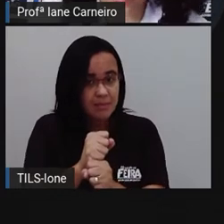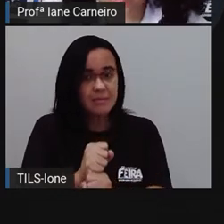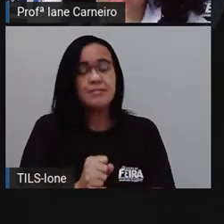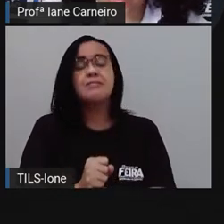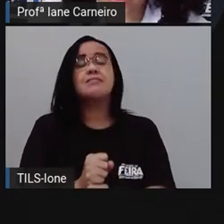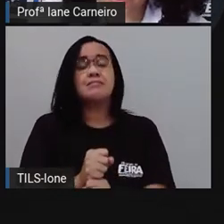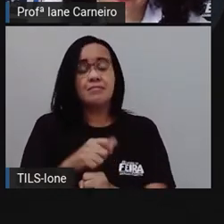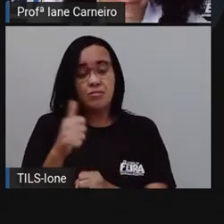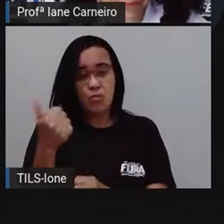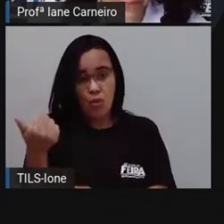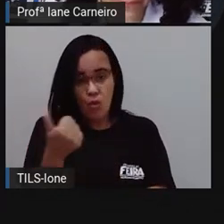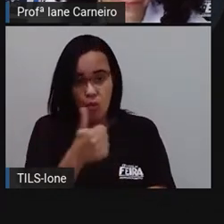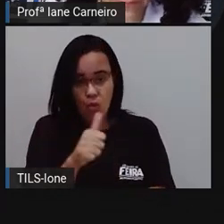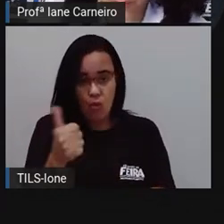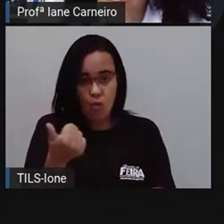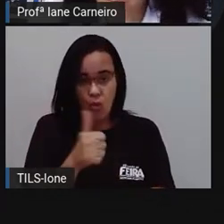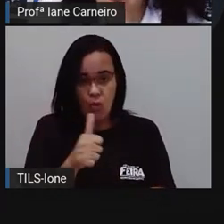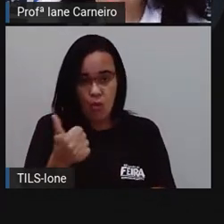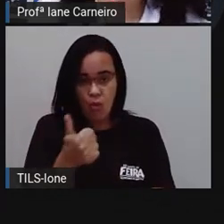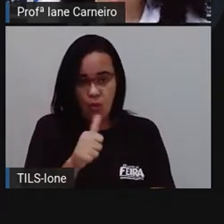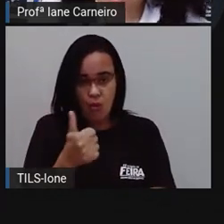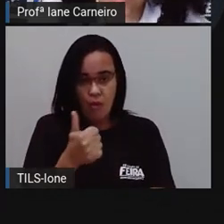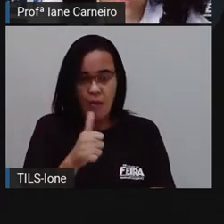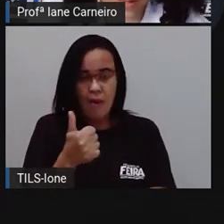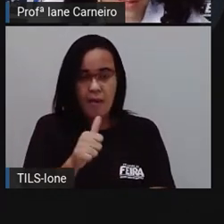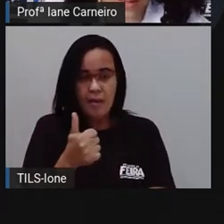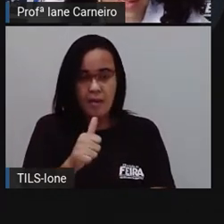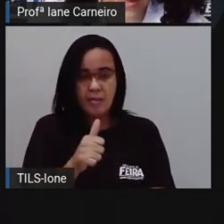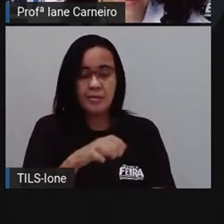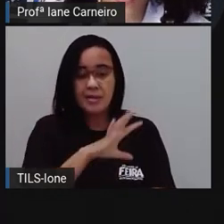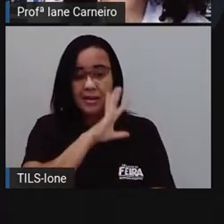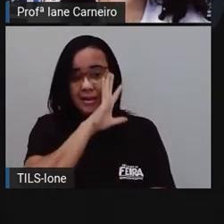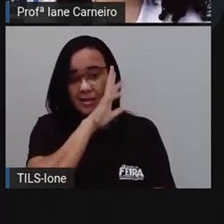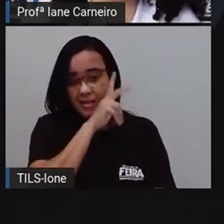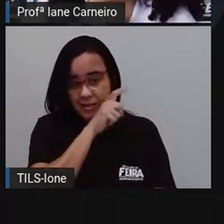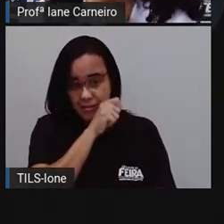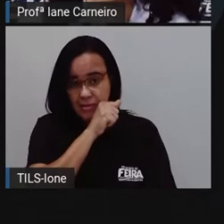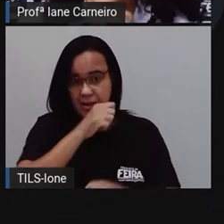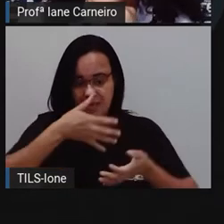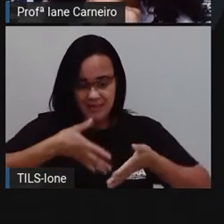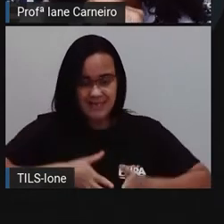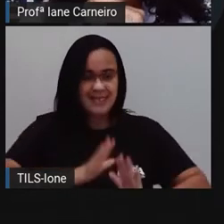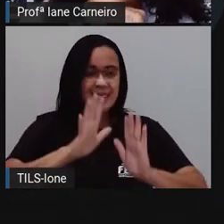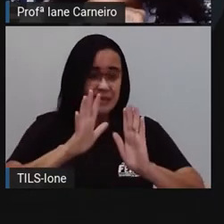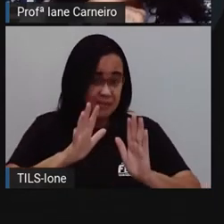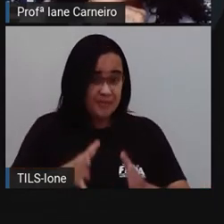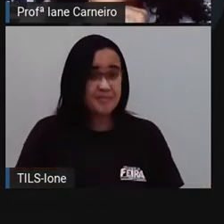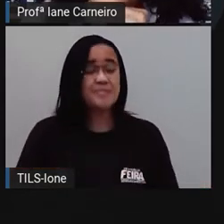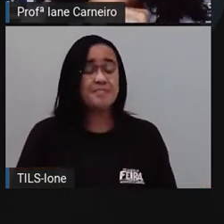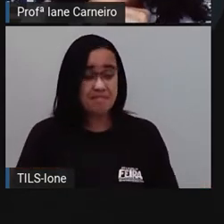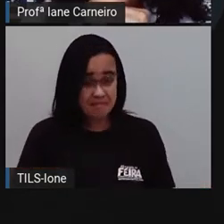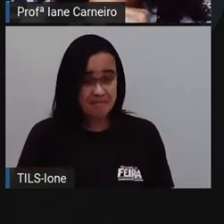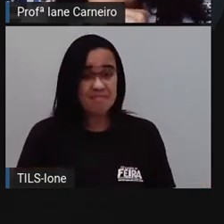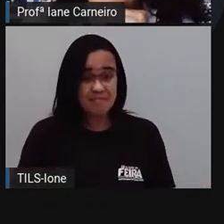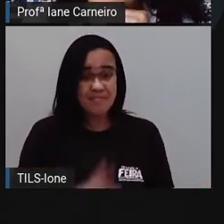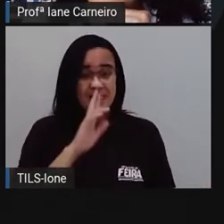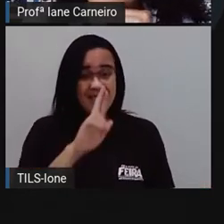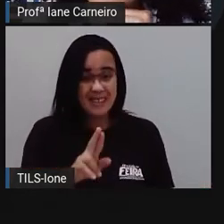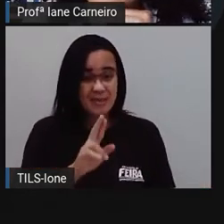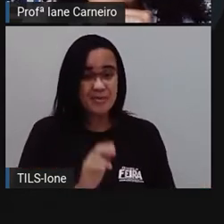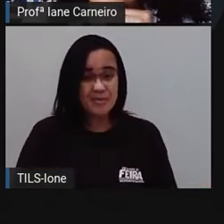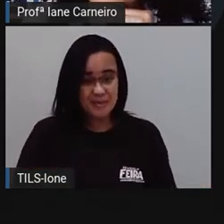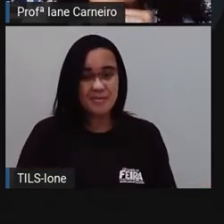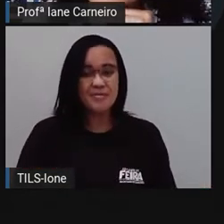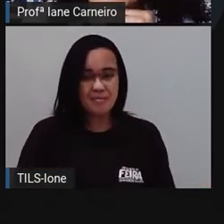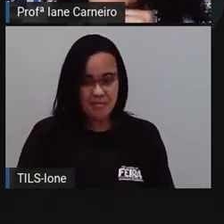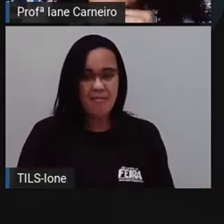Ao todo, onze animais. É a resposta completa. Lembra que a Pró falou?